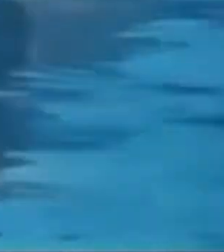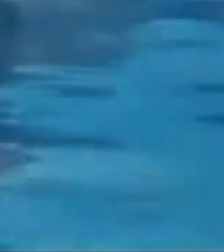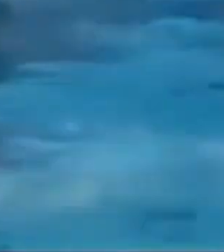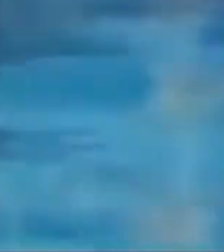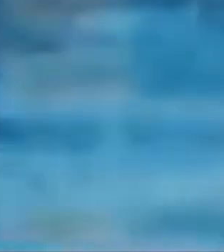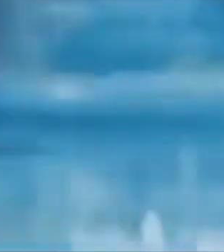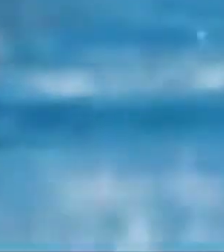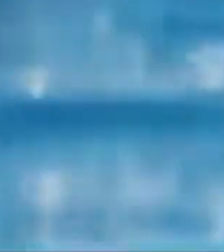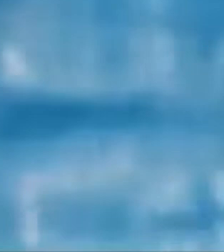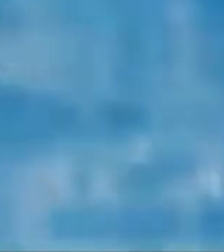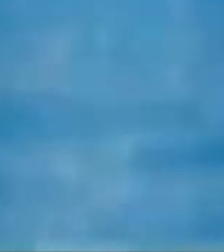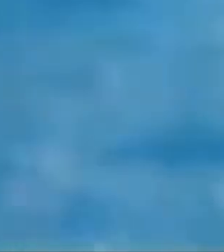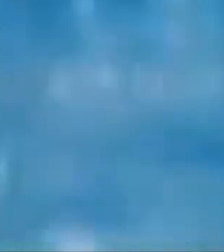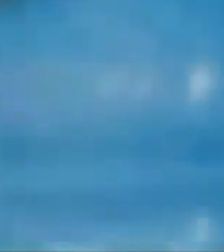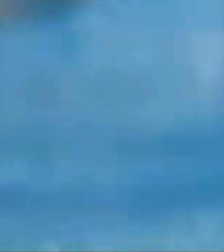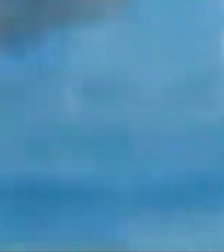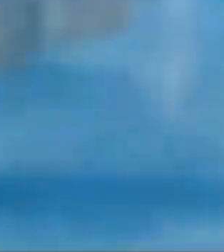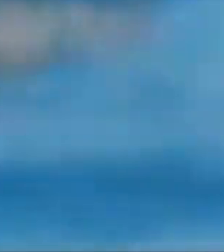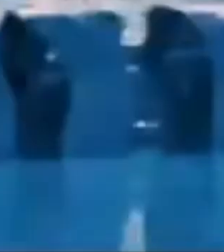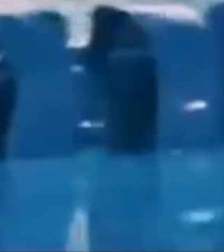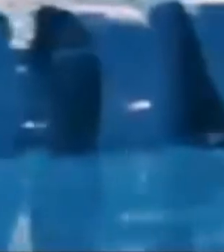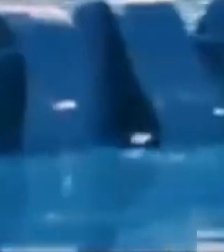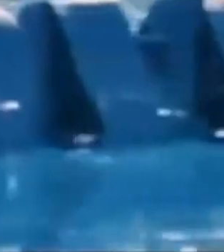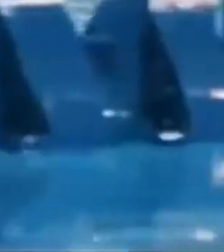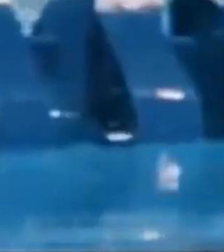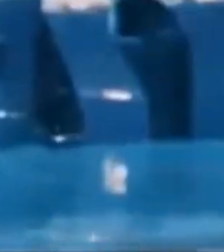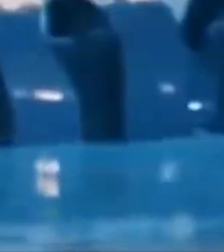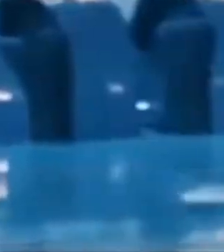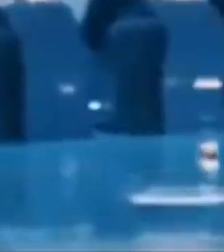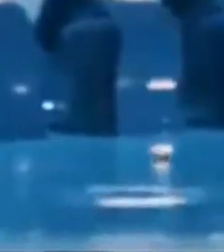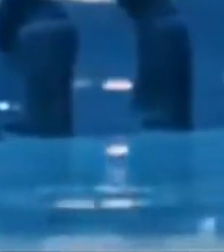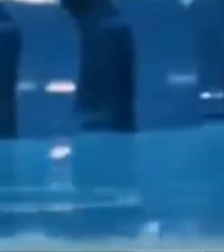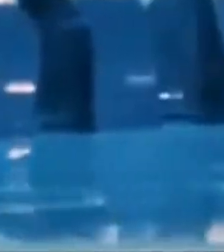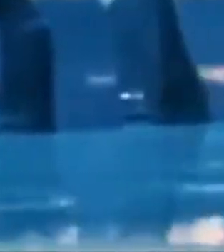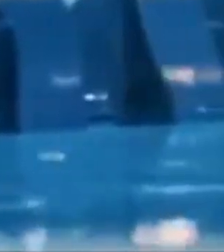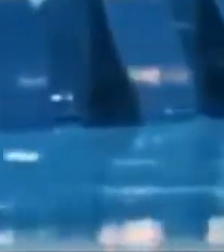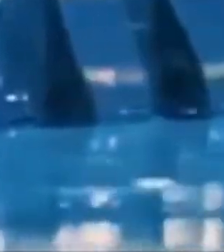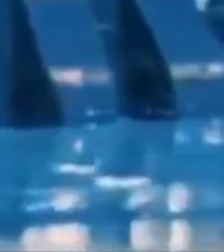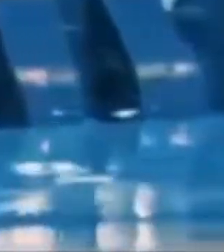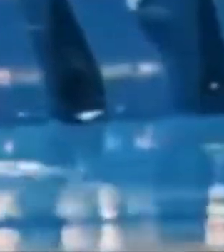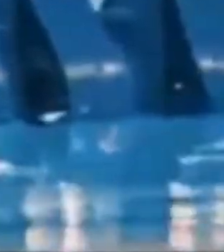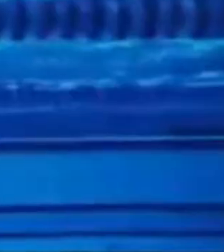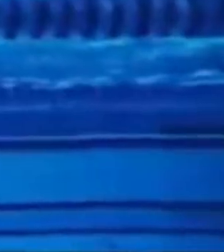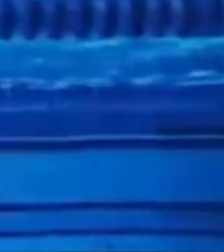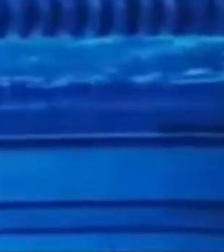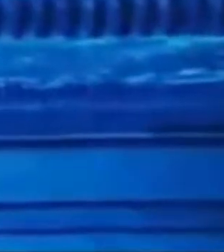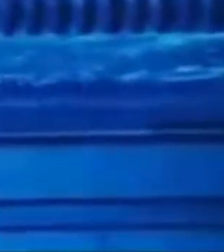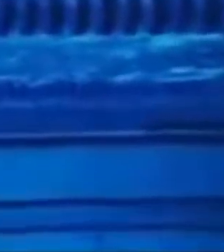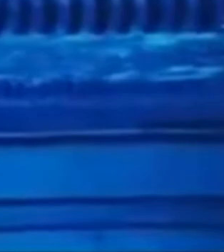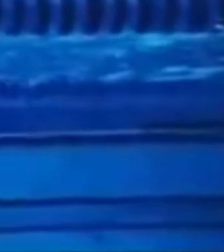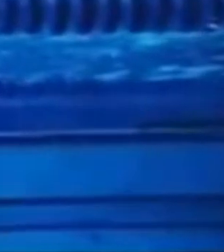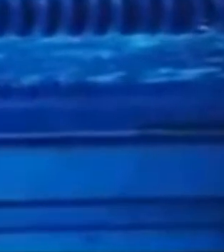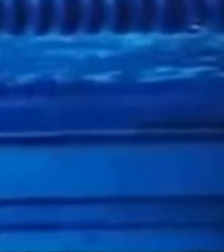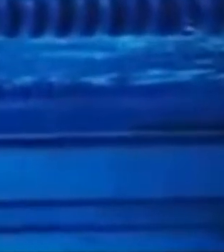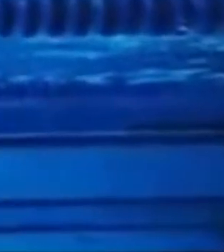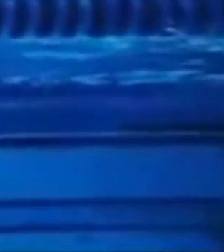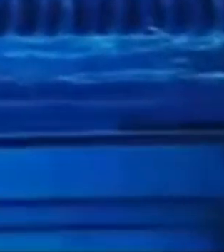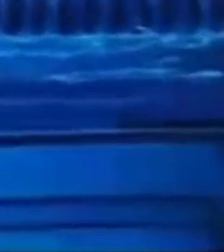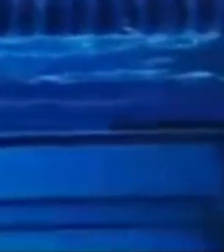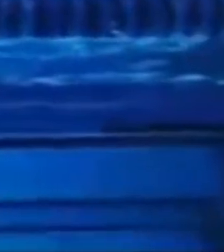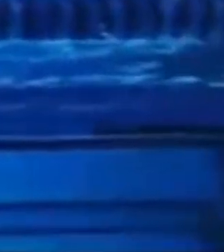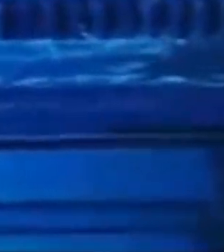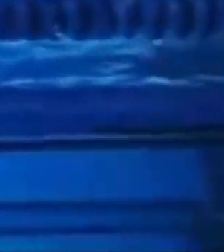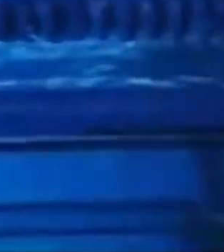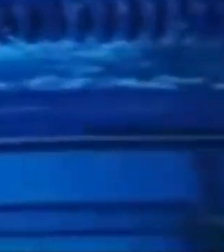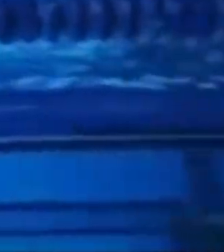para ti Filho meu Filho que minhas mãos fizeram para ti